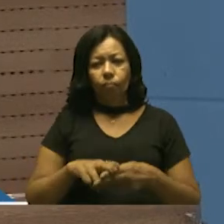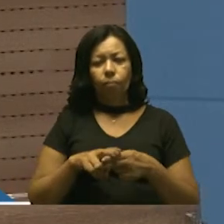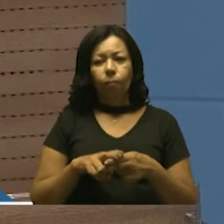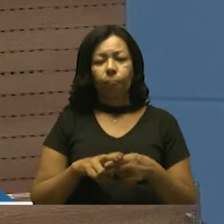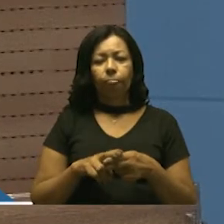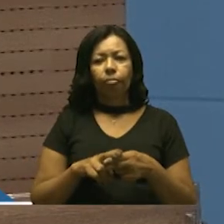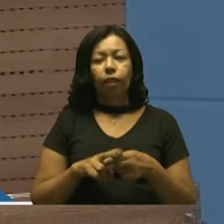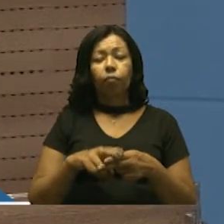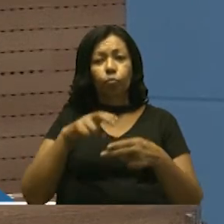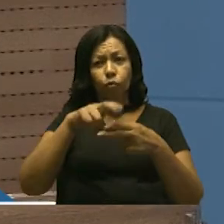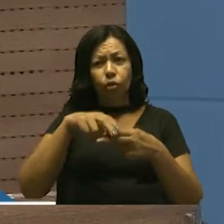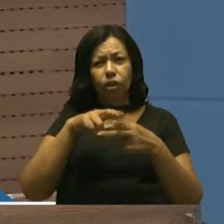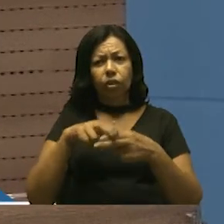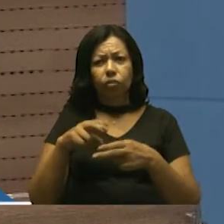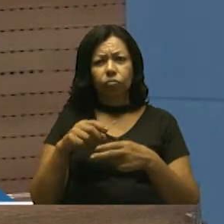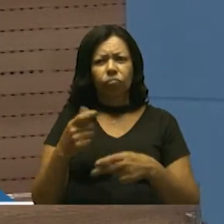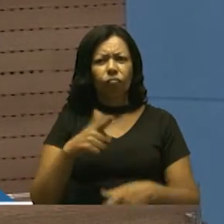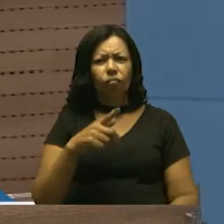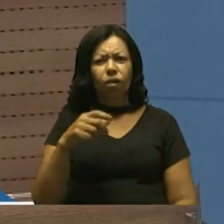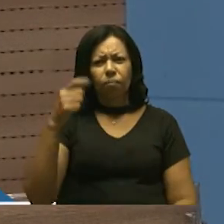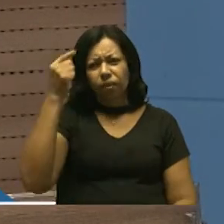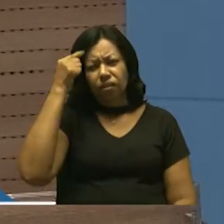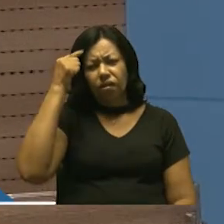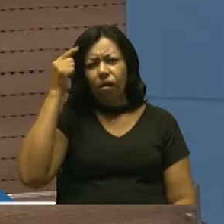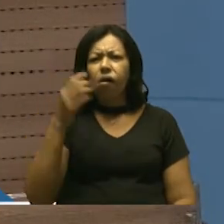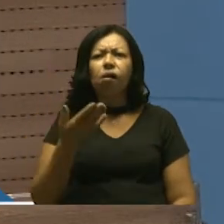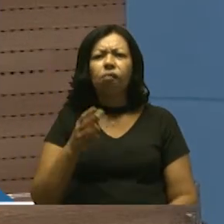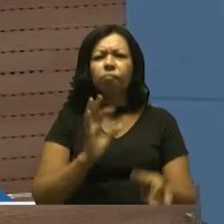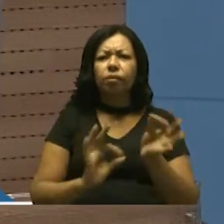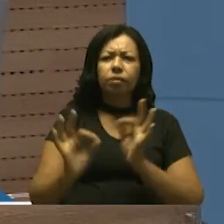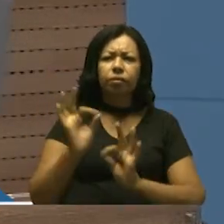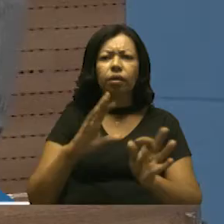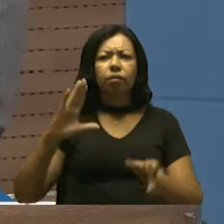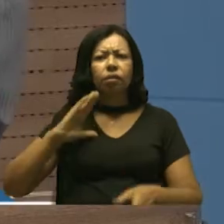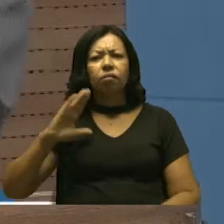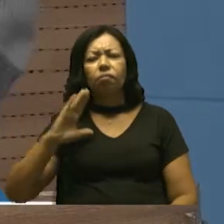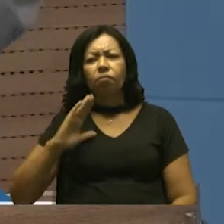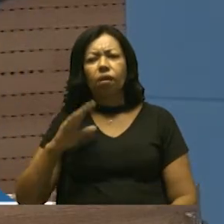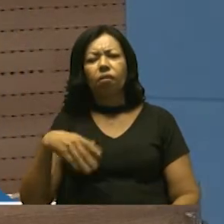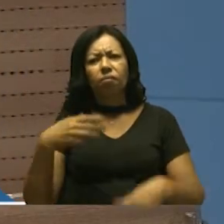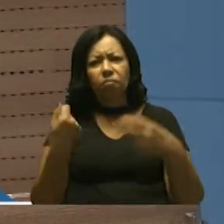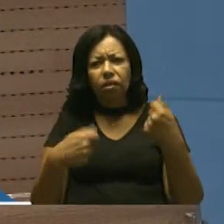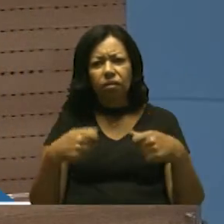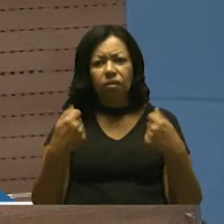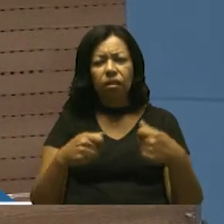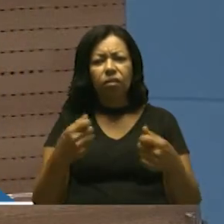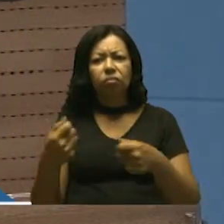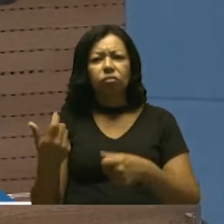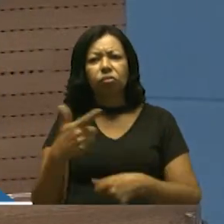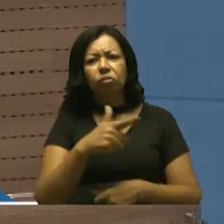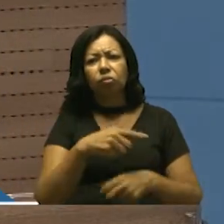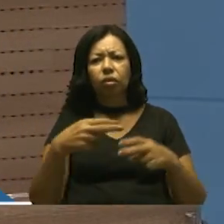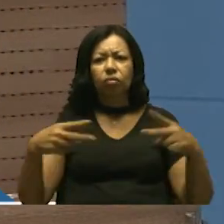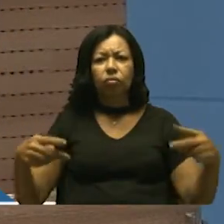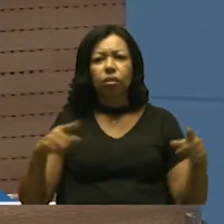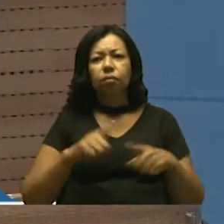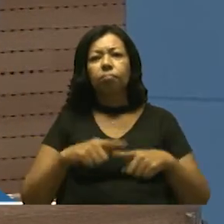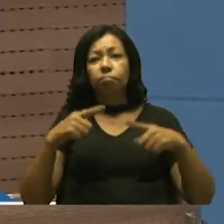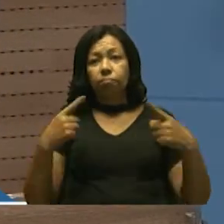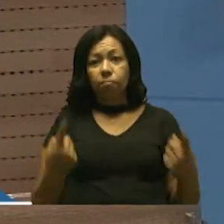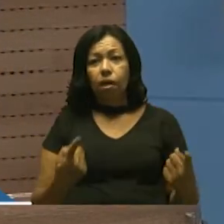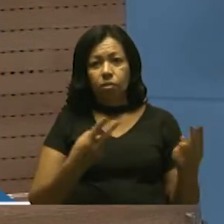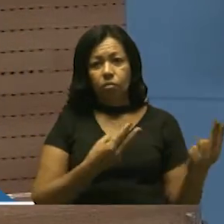por este único motivo, e muitos podem pensar, olha, um projeto, a cidade precisando, tantas coisas, mas,